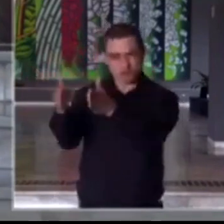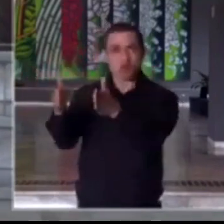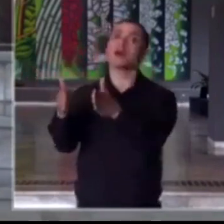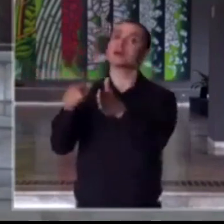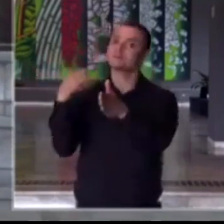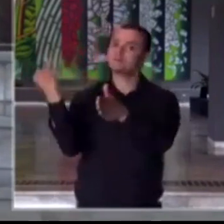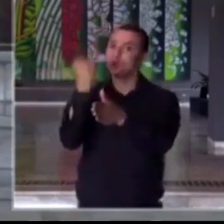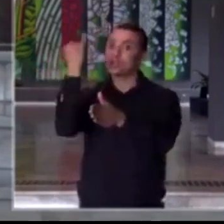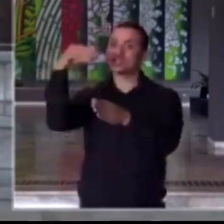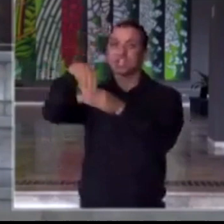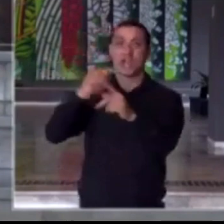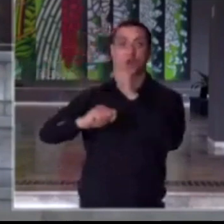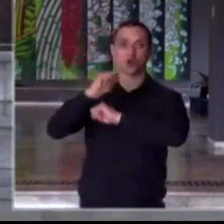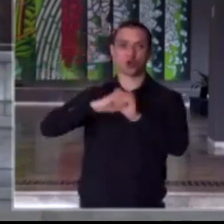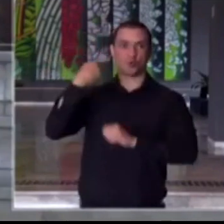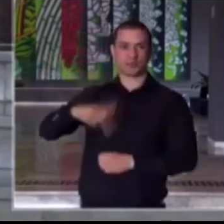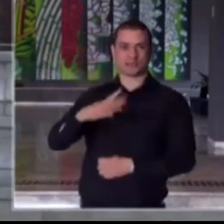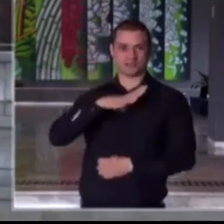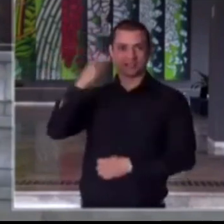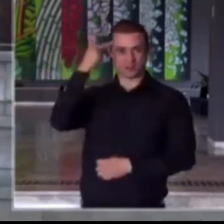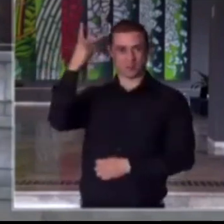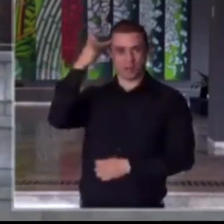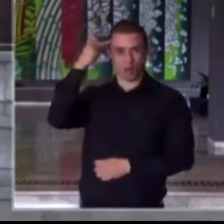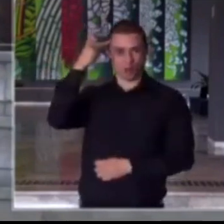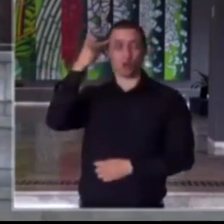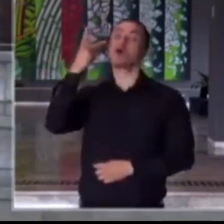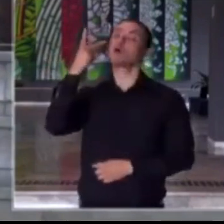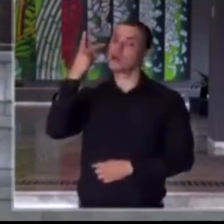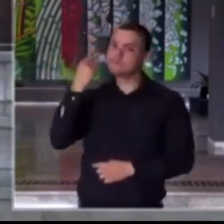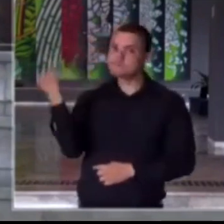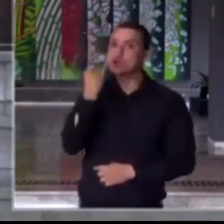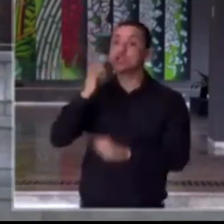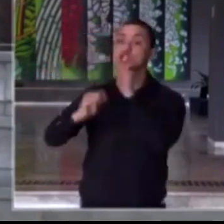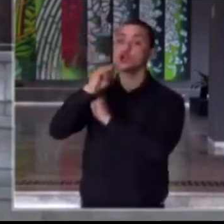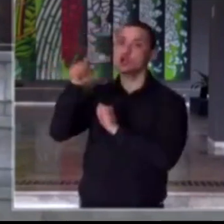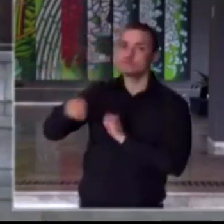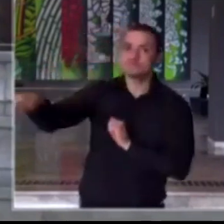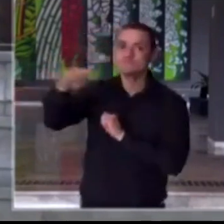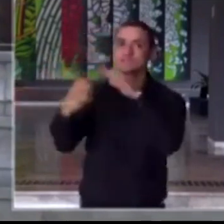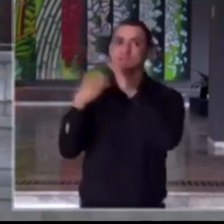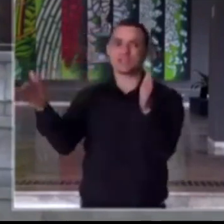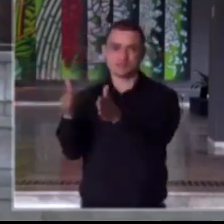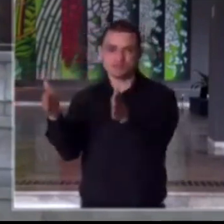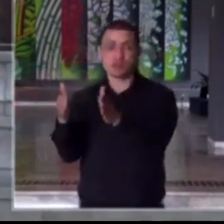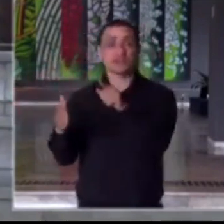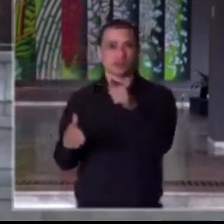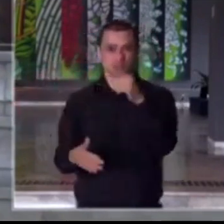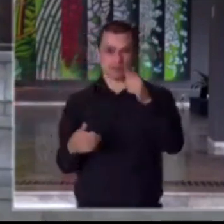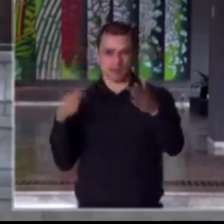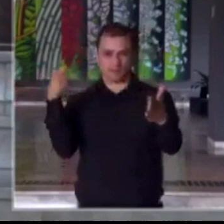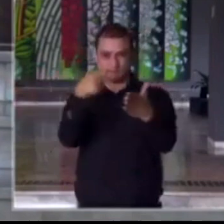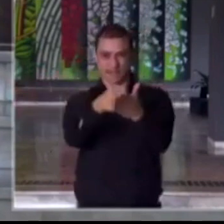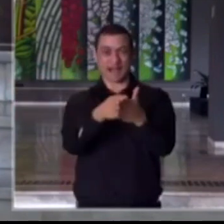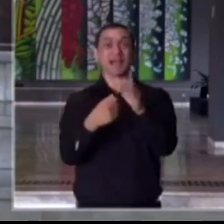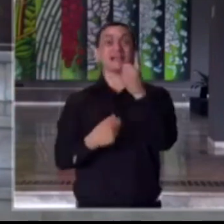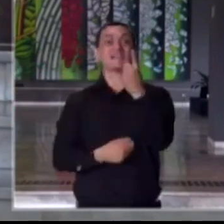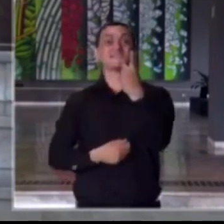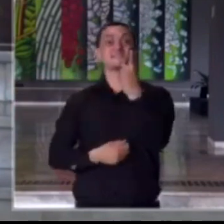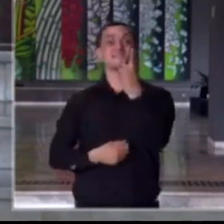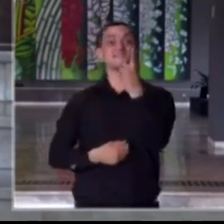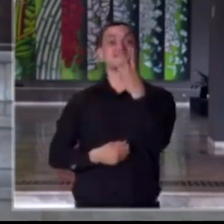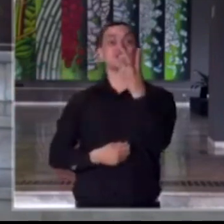considerável da economia da cidade que você comanda, a cidade de São Paulo. Com isso, o prazo para pagamento passou também de 24